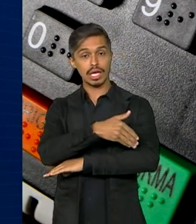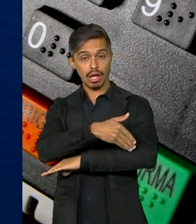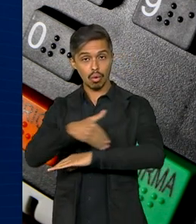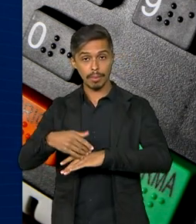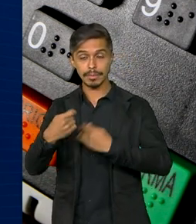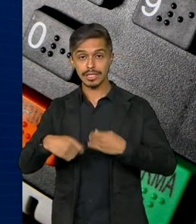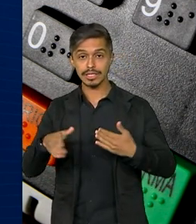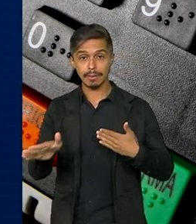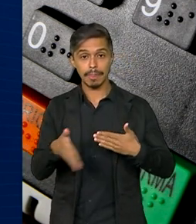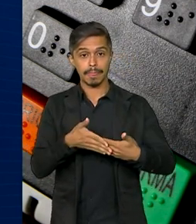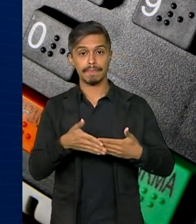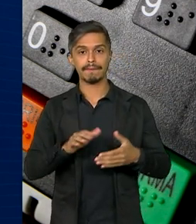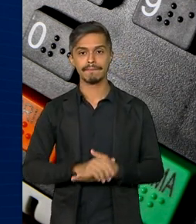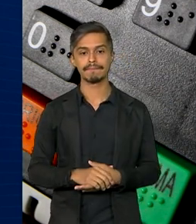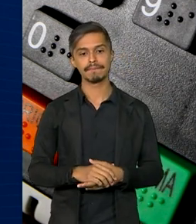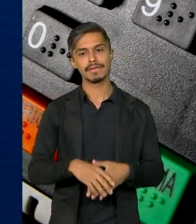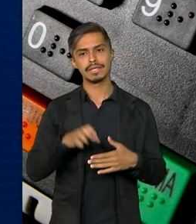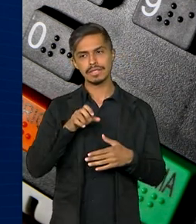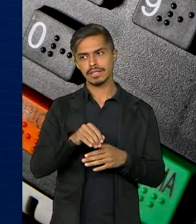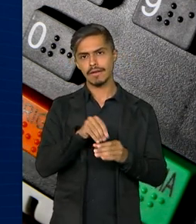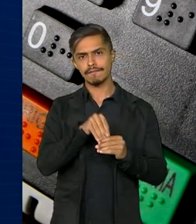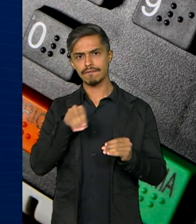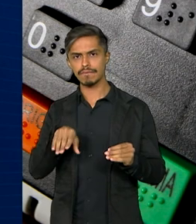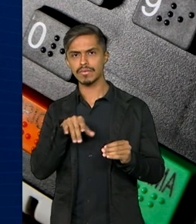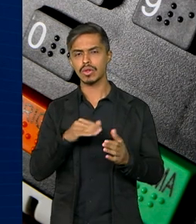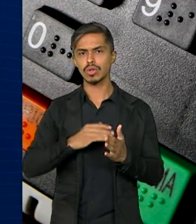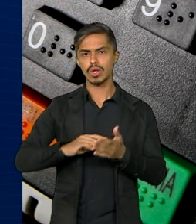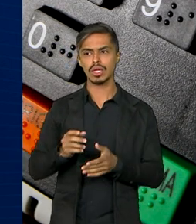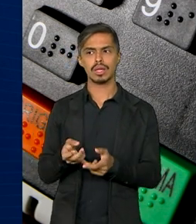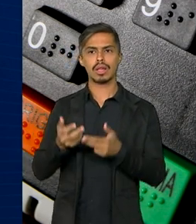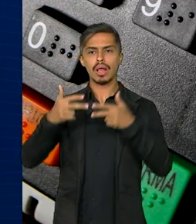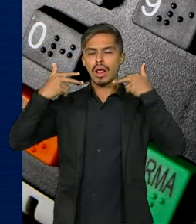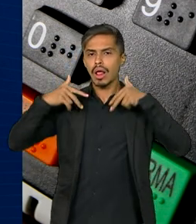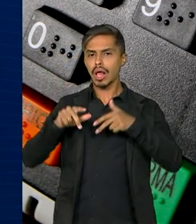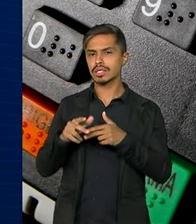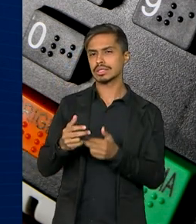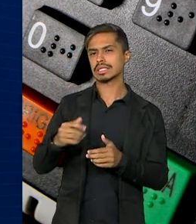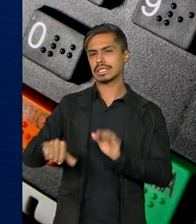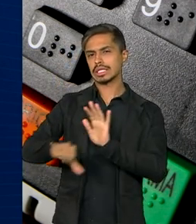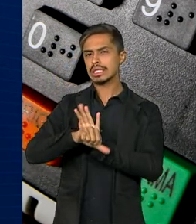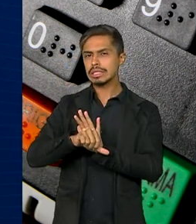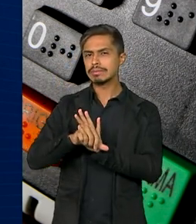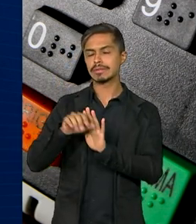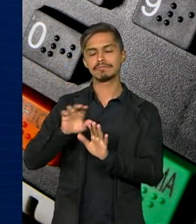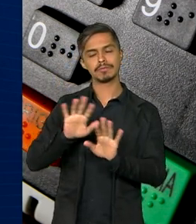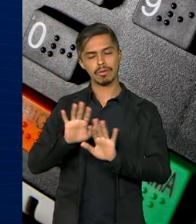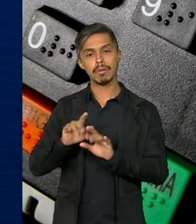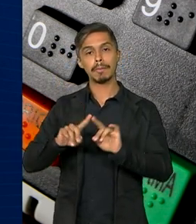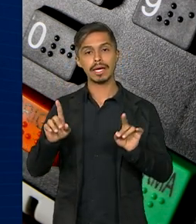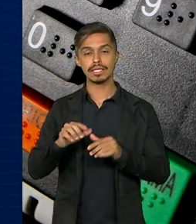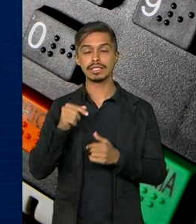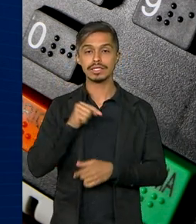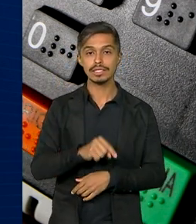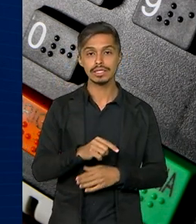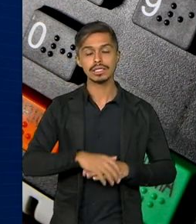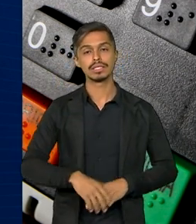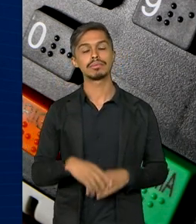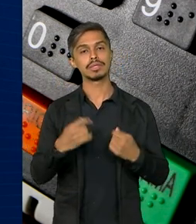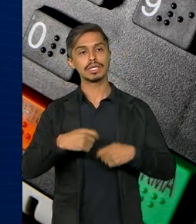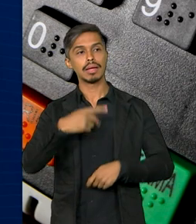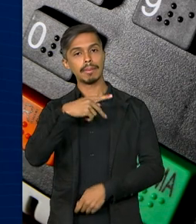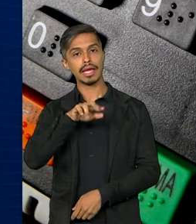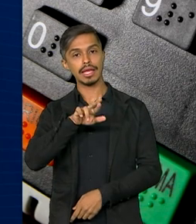situações de flagrante desrespeito às regras de trânsito ou prática de crime, a PRF deve avisar o Tribunal Regional